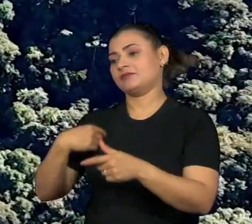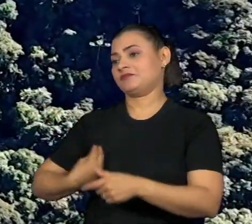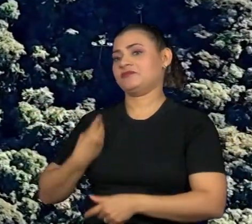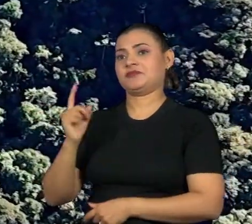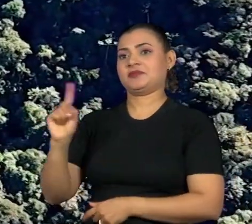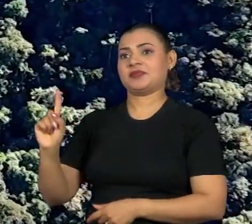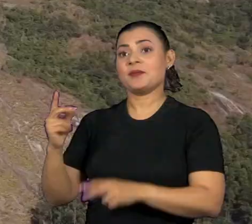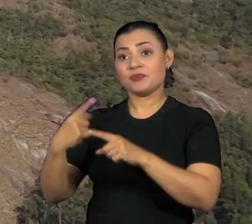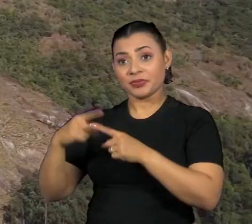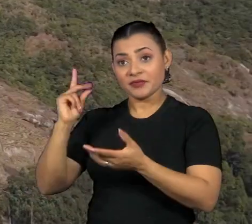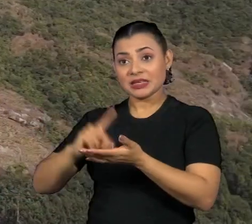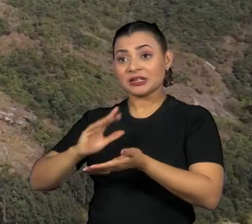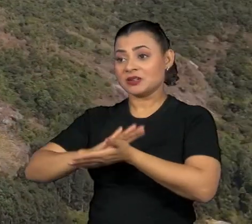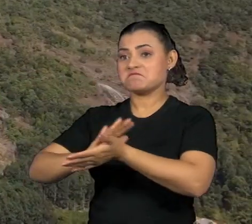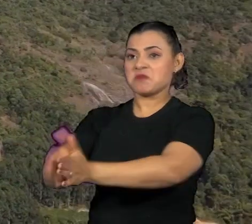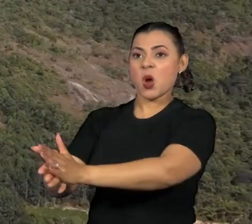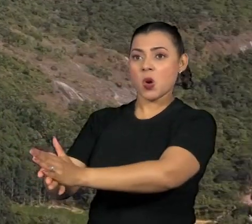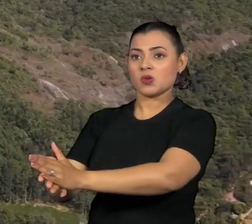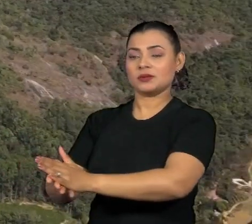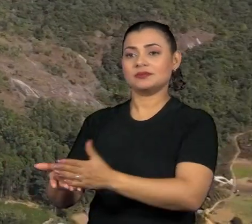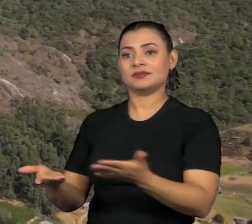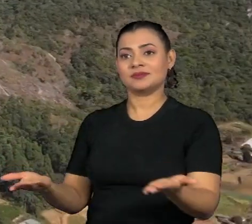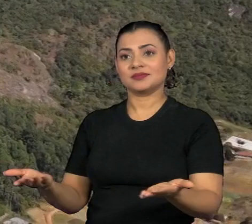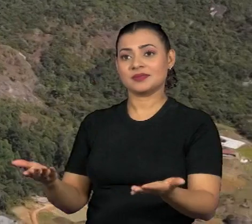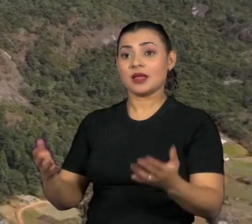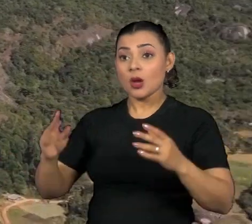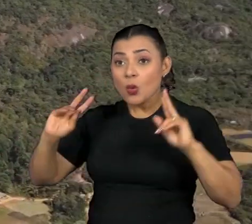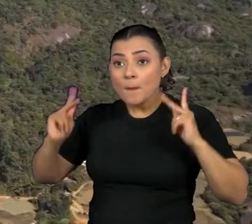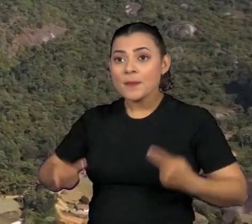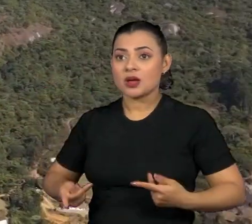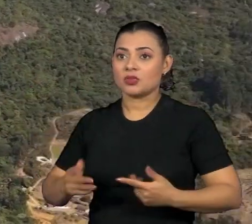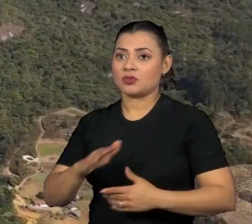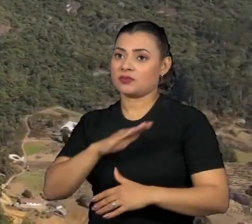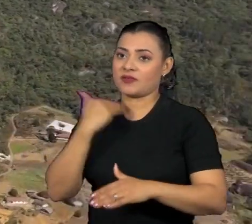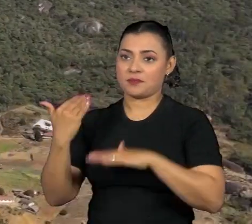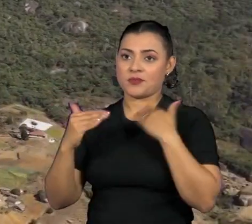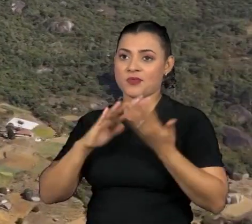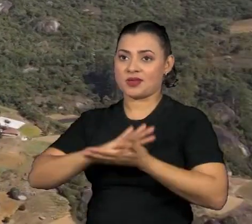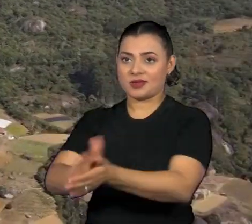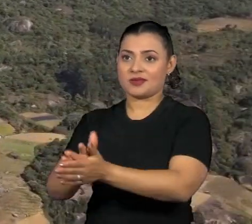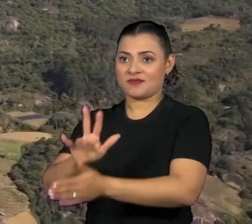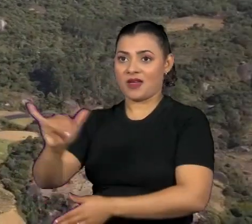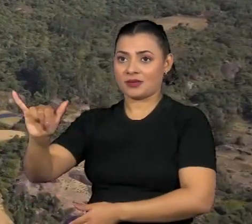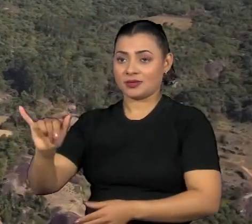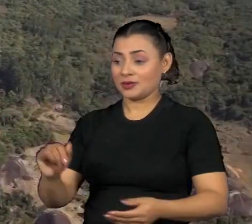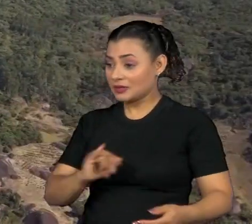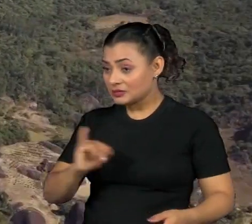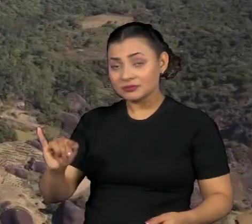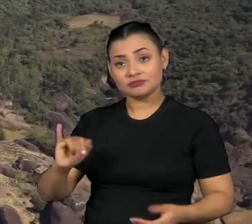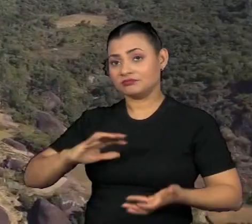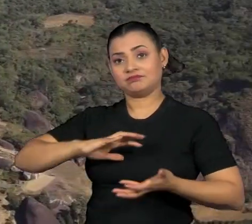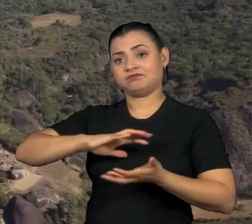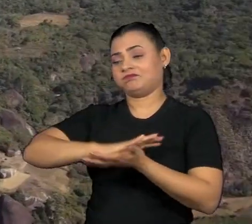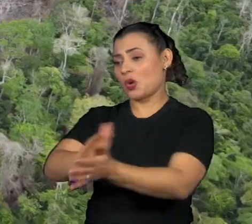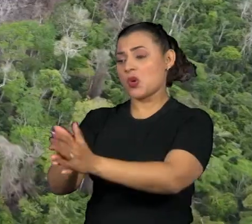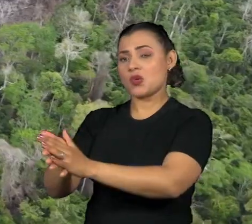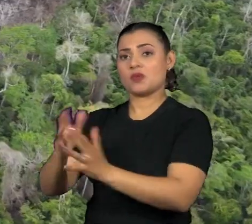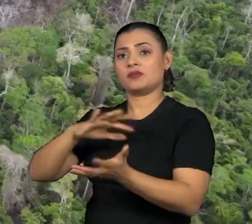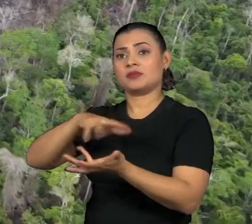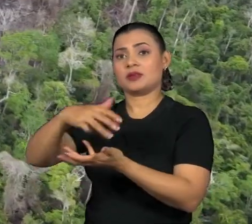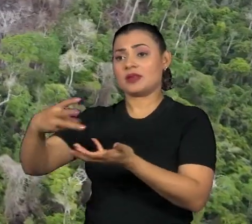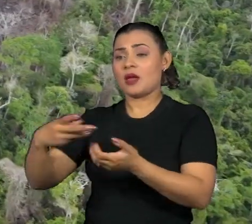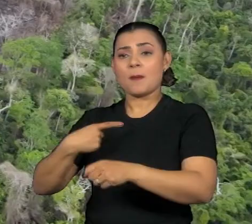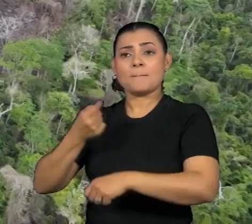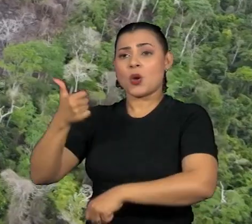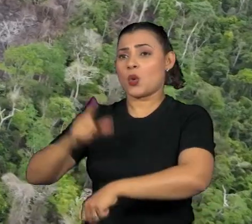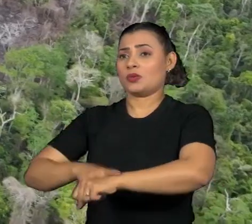etnocídio, o genocídio, ecocídio vai ter tomado conta da terra por completo. A gente tem pouco tempo